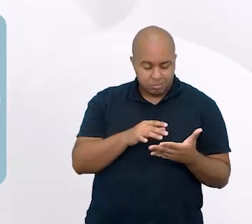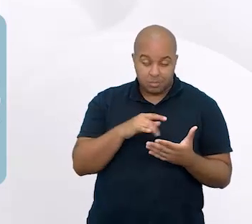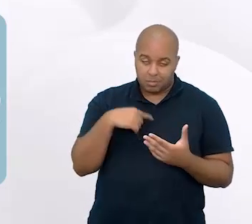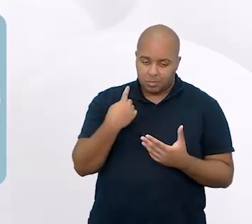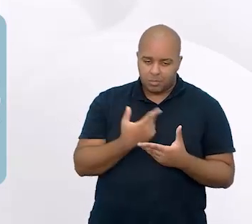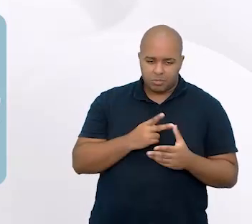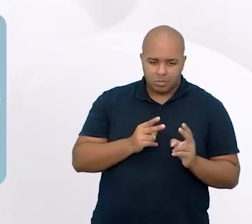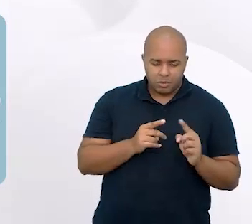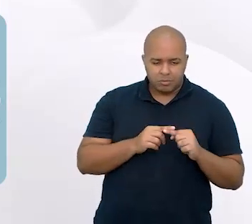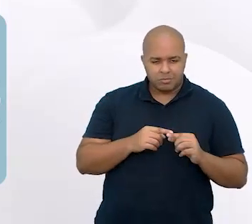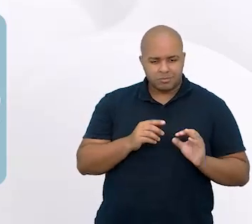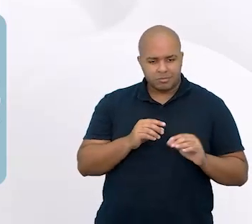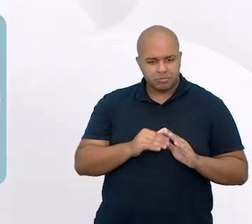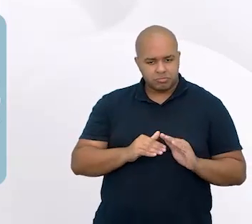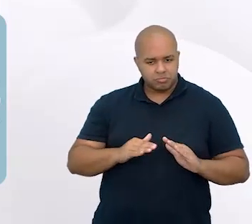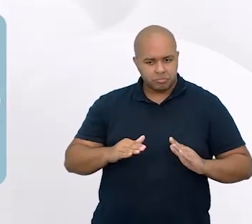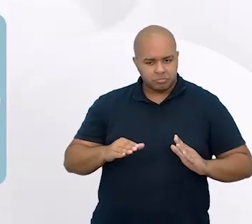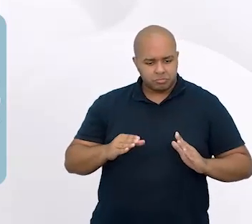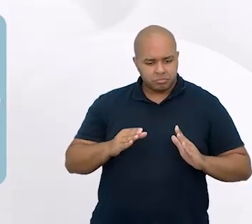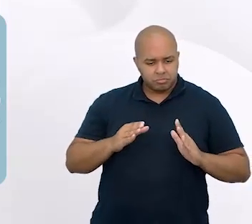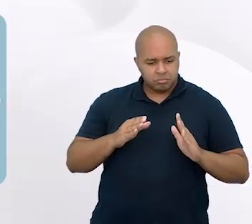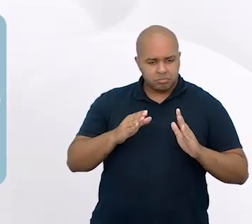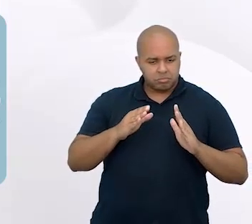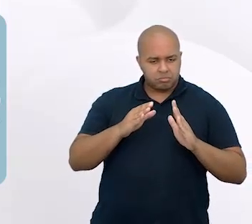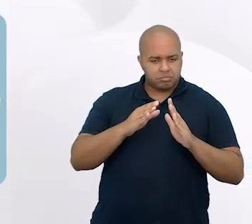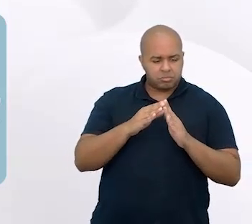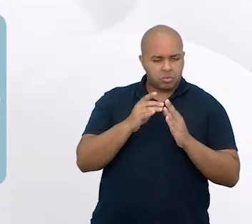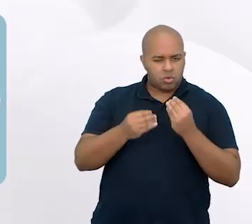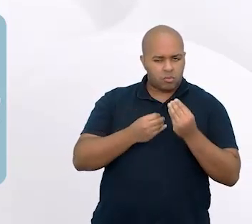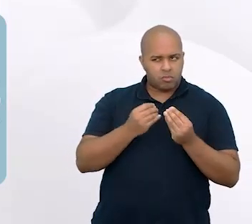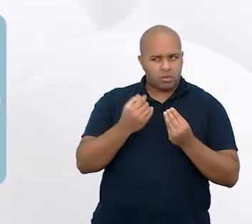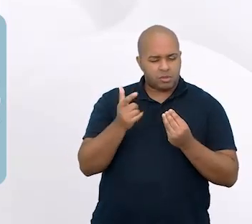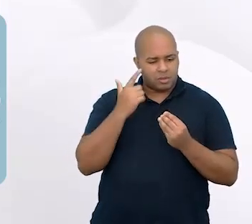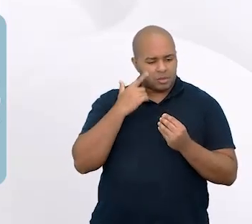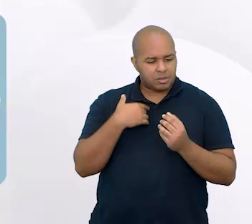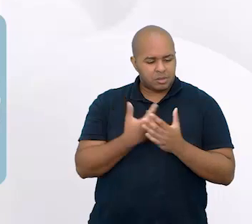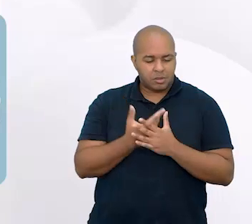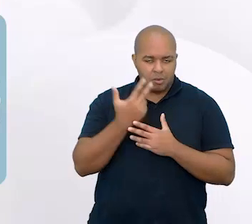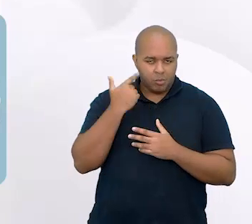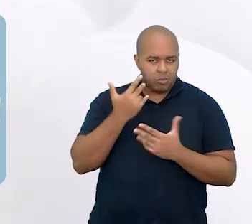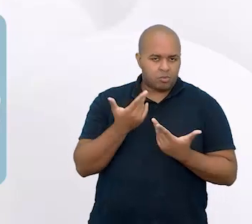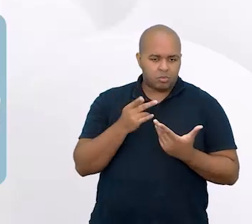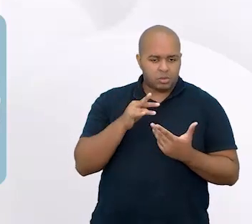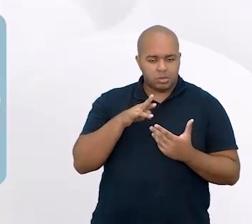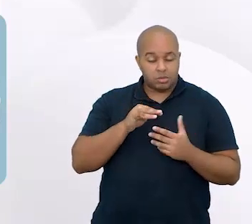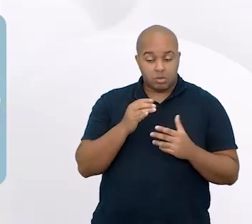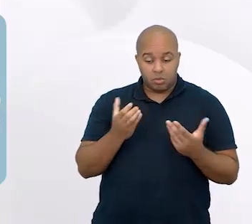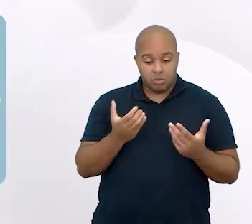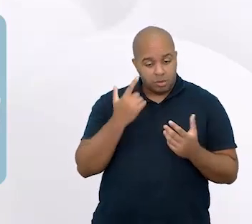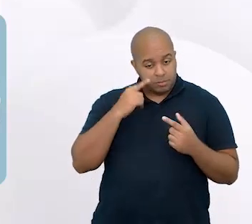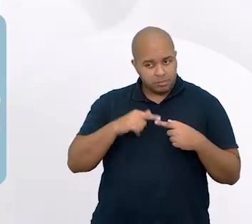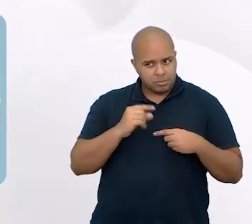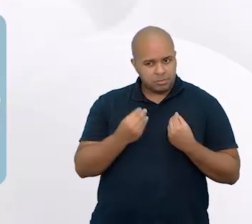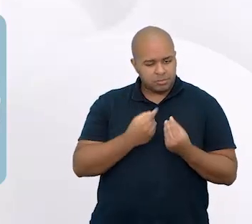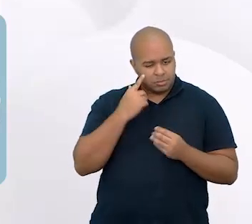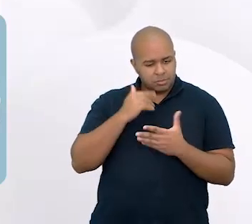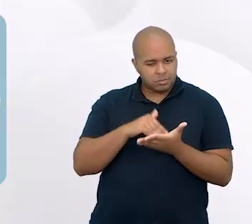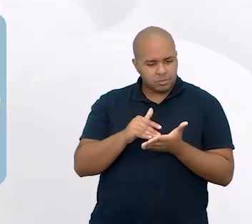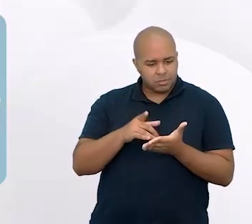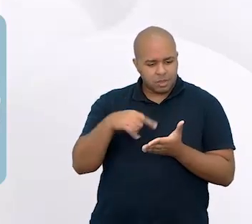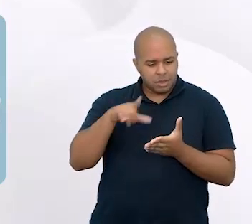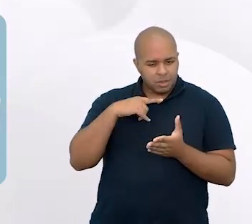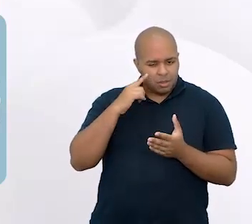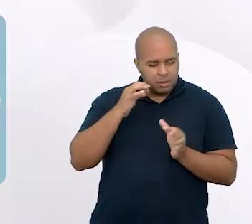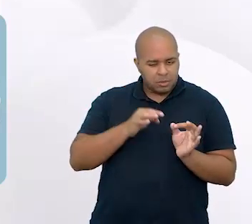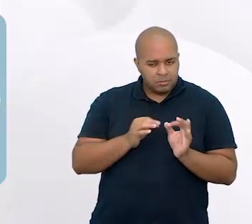continuamos com a pirâmide, no formato tradicional. Hoje, de acordo com o nosso secretário, nós temos uma